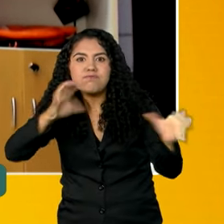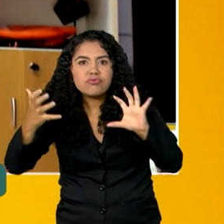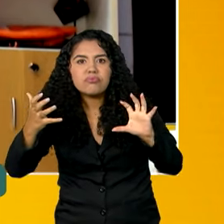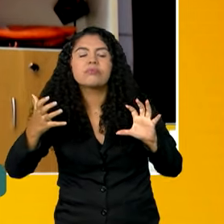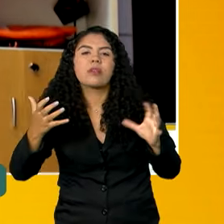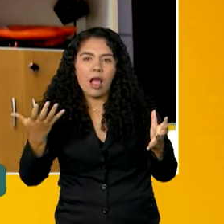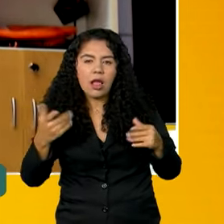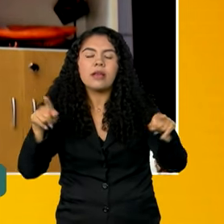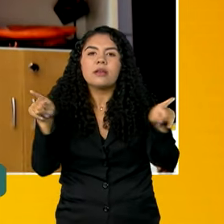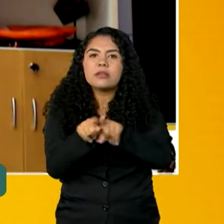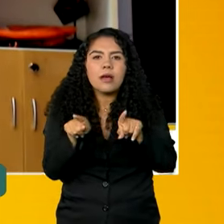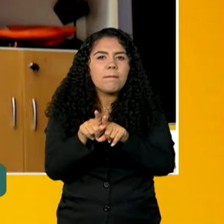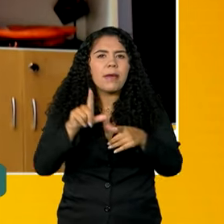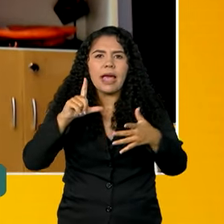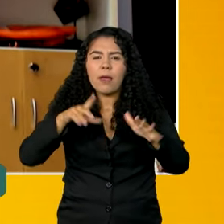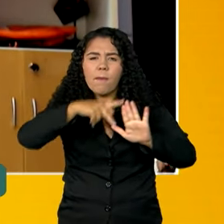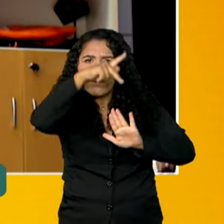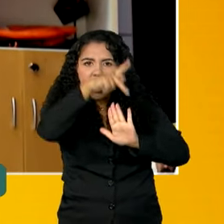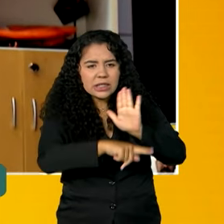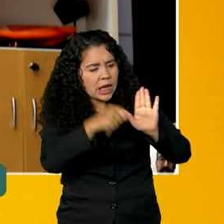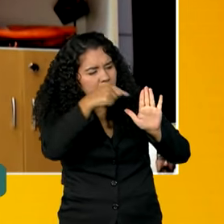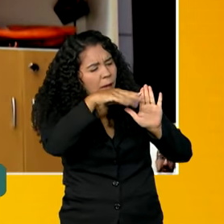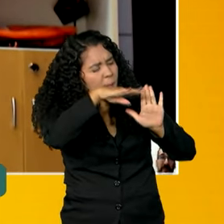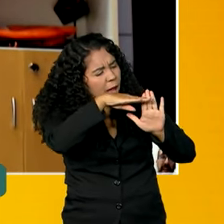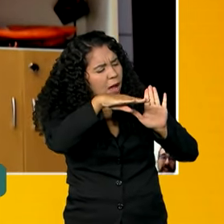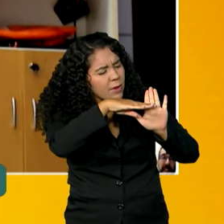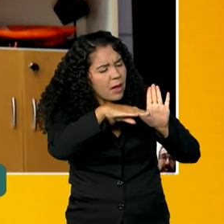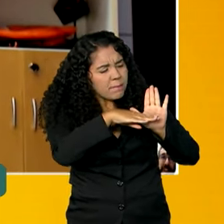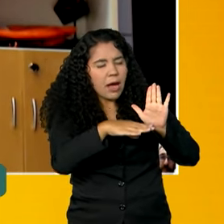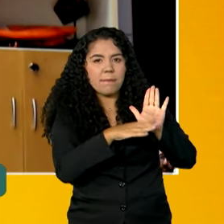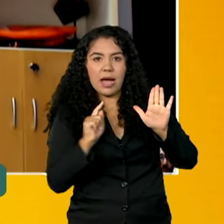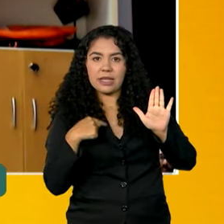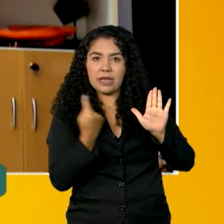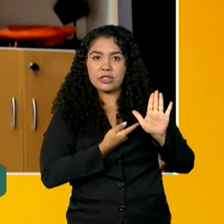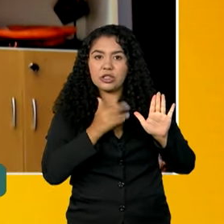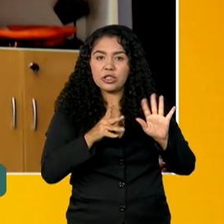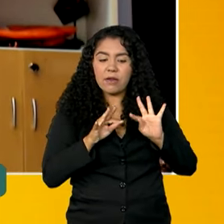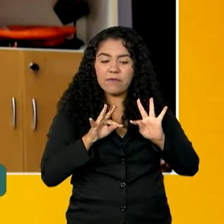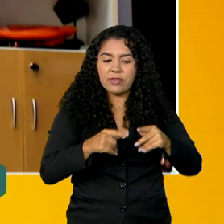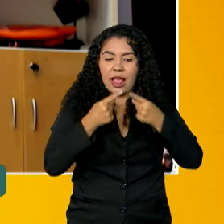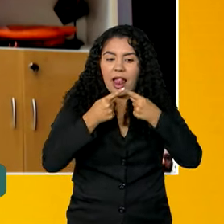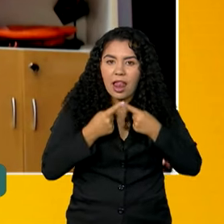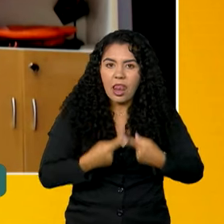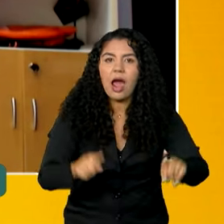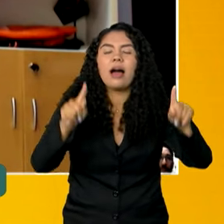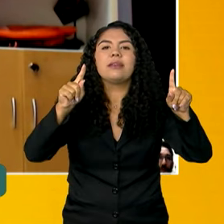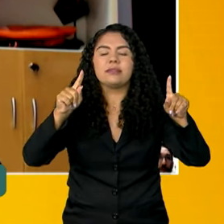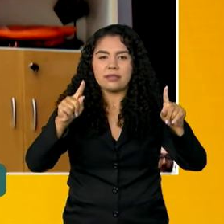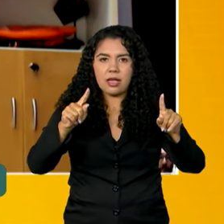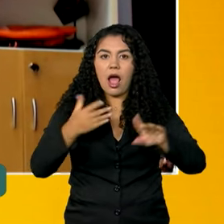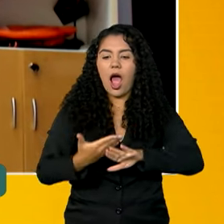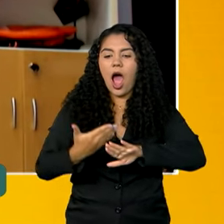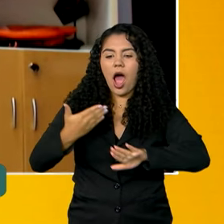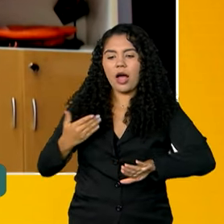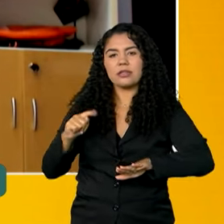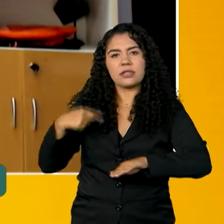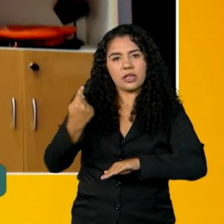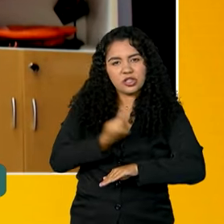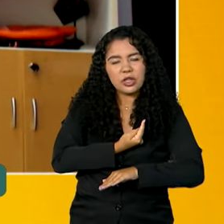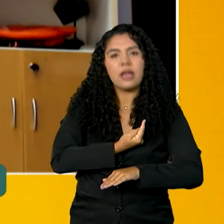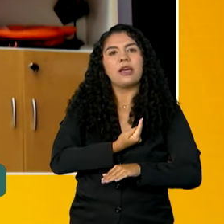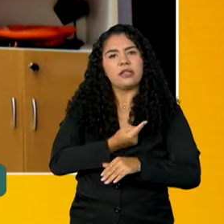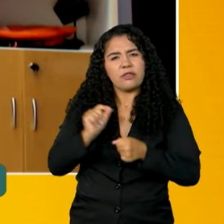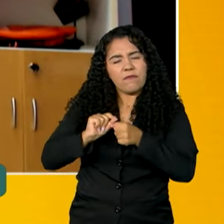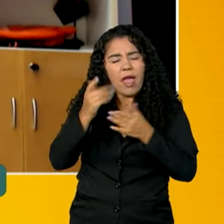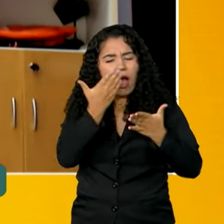E todo esse projeto que agora a gente está nessa reta final de lançamento, ele foi precedido de uma grande etapa de